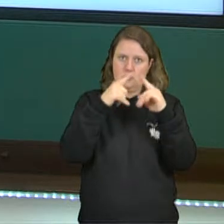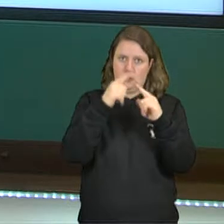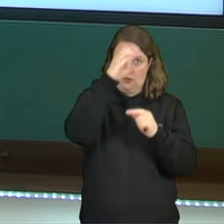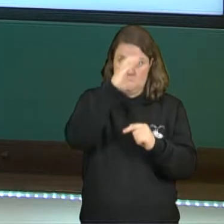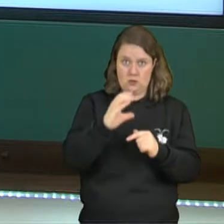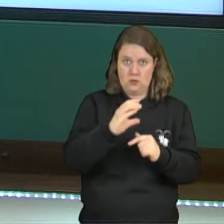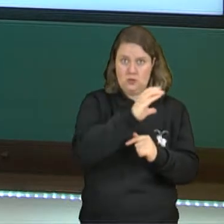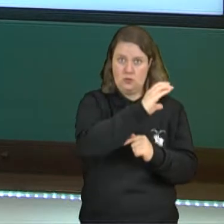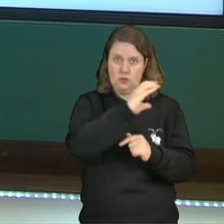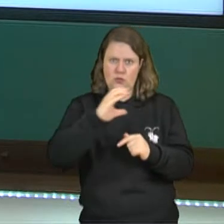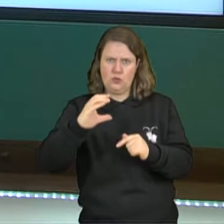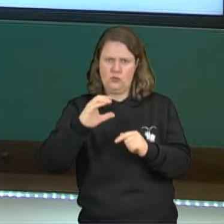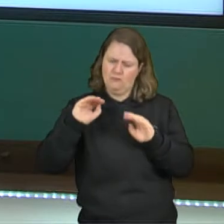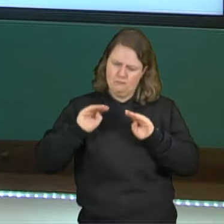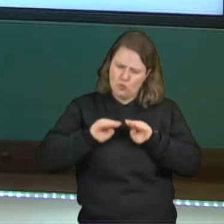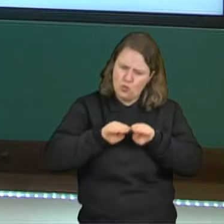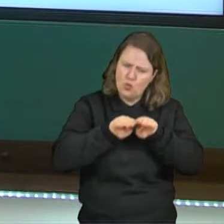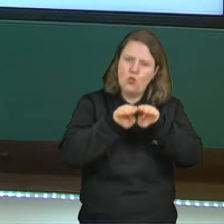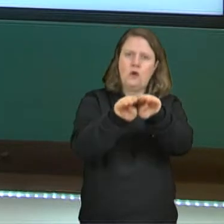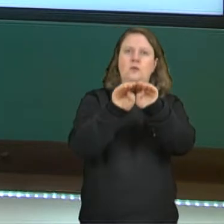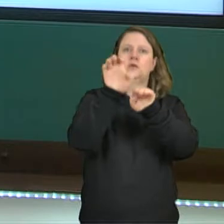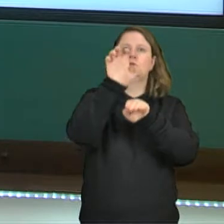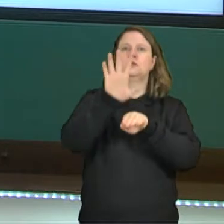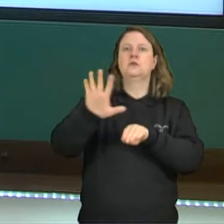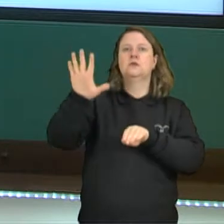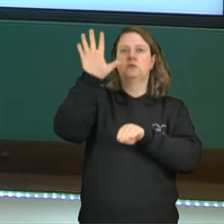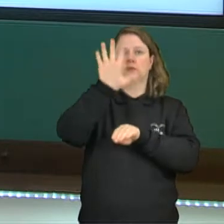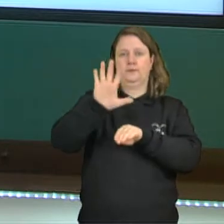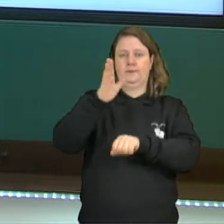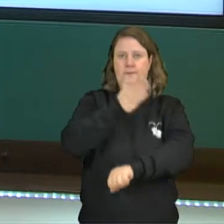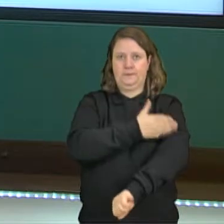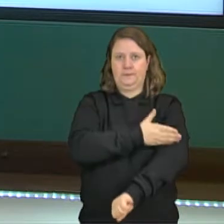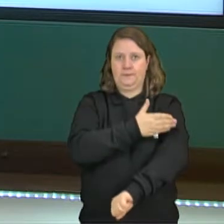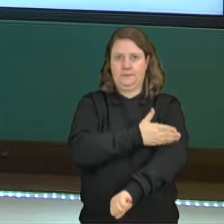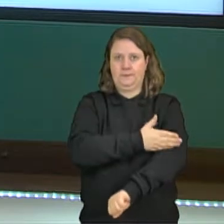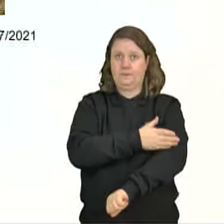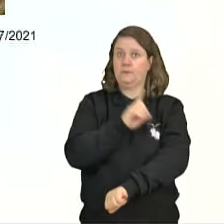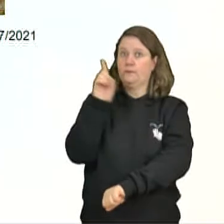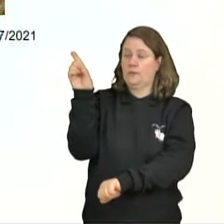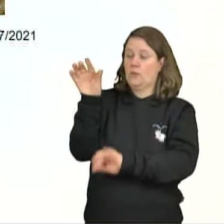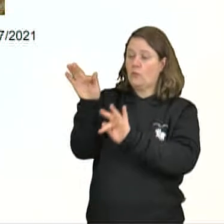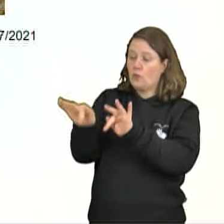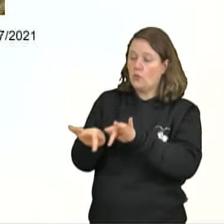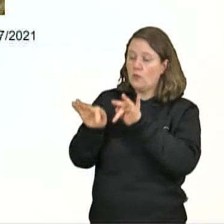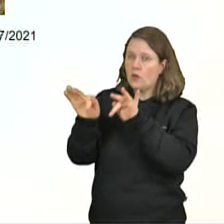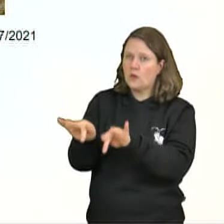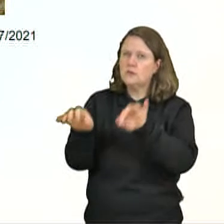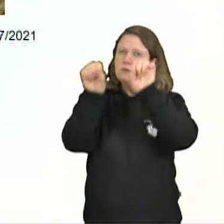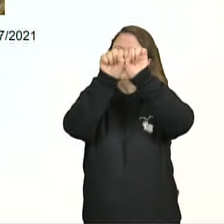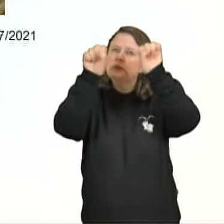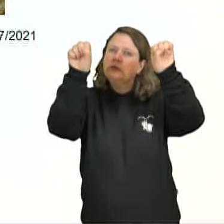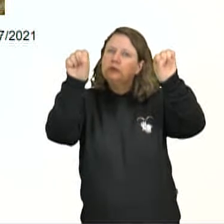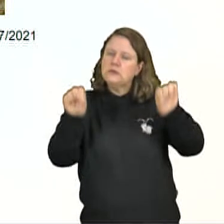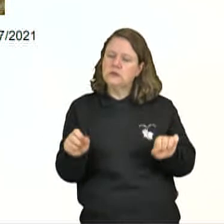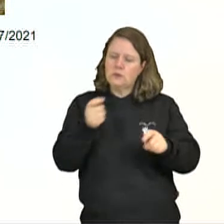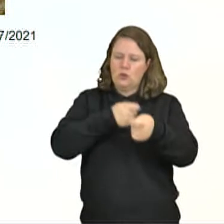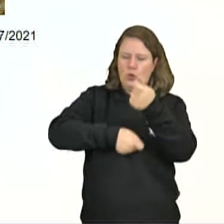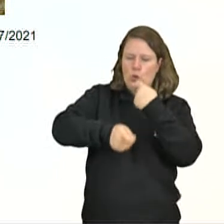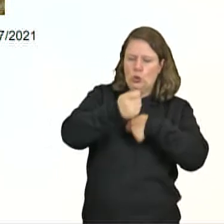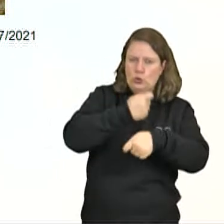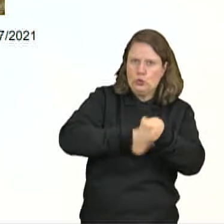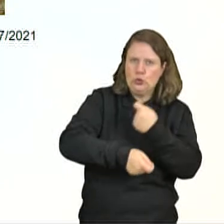hegemônico na Europa Medieval. Então, aqui o feudalismo, ele é um sistema econômico, político,